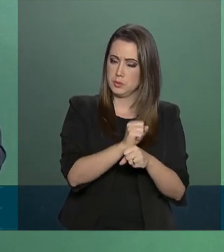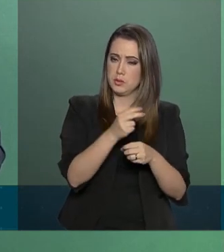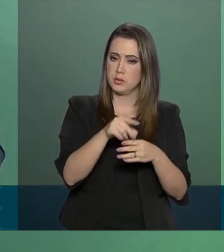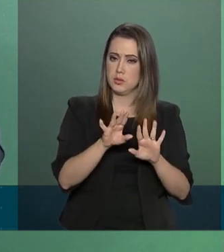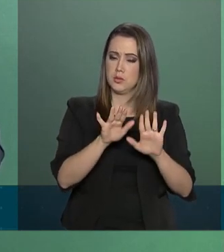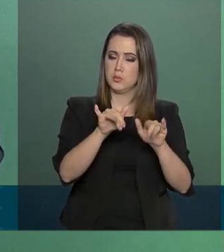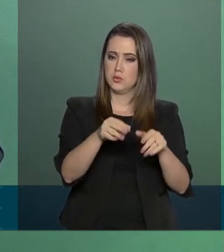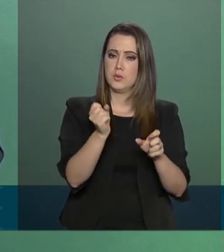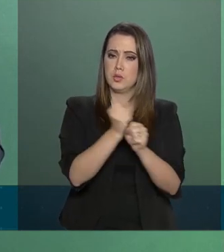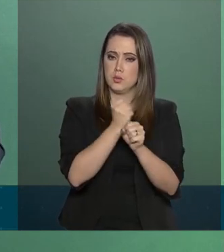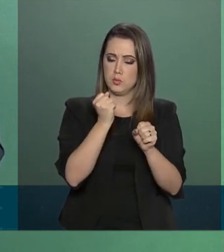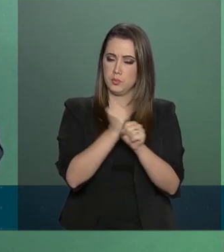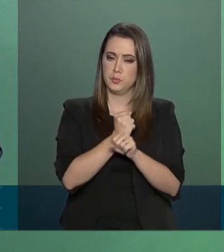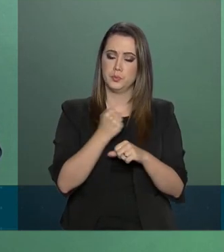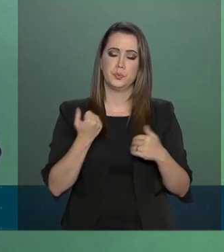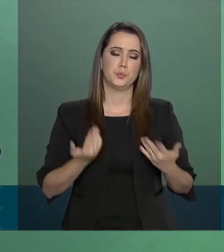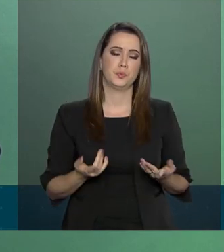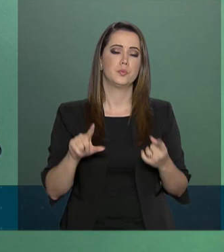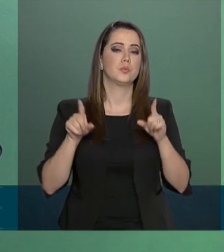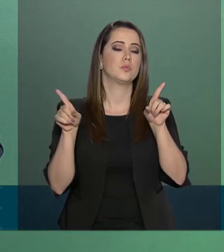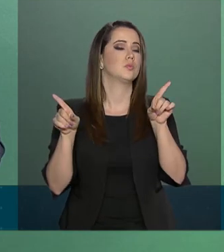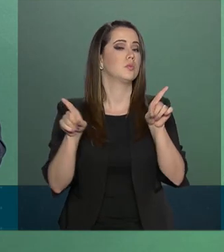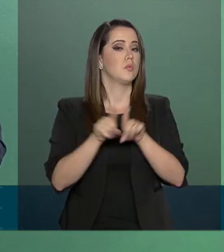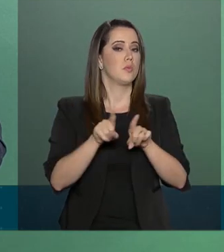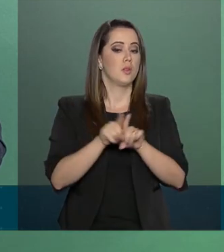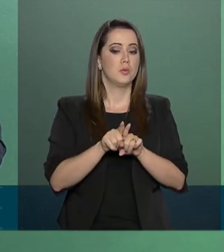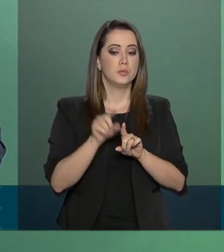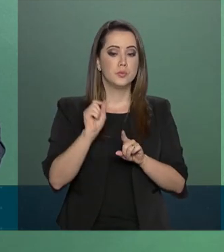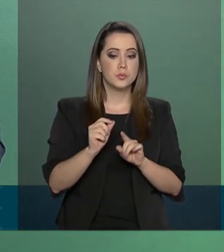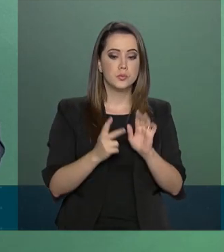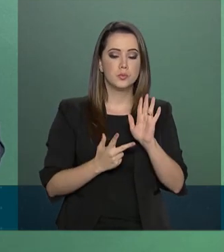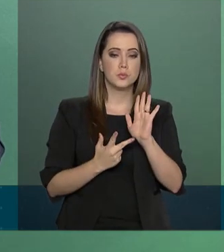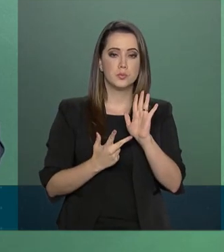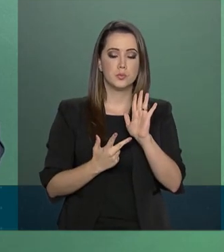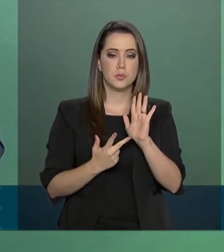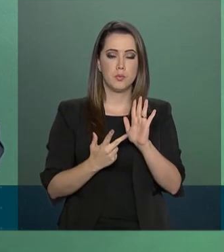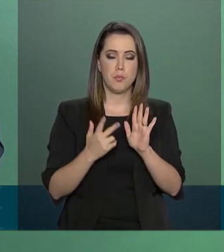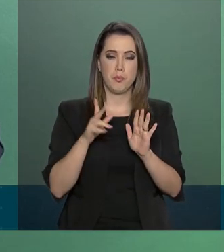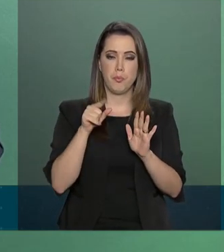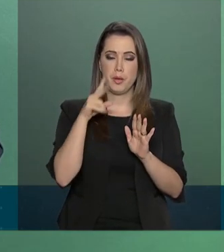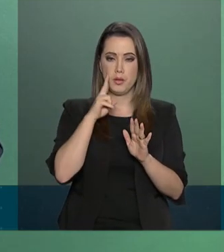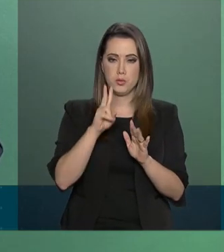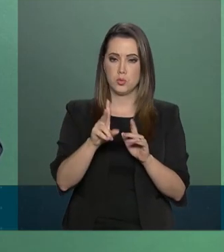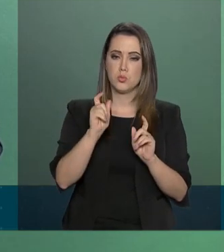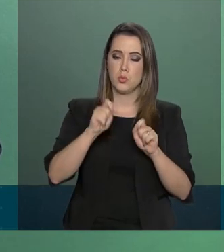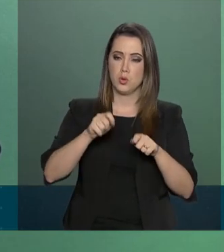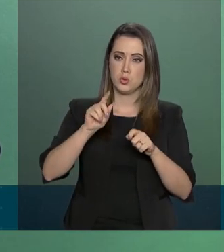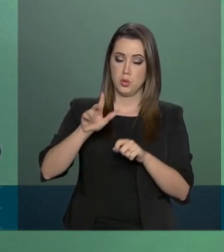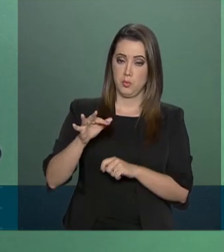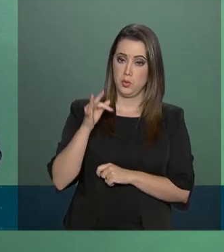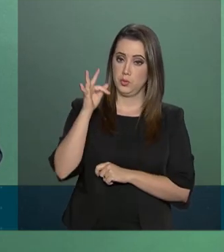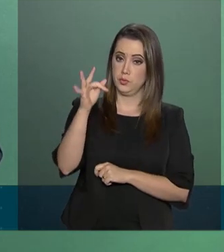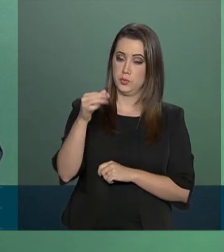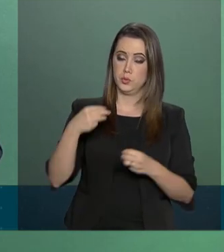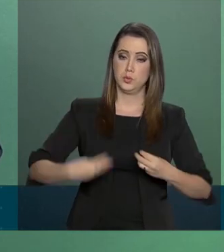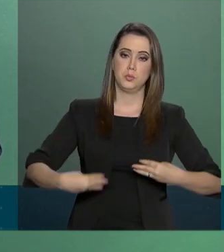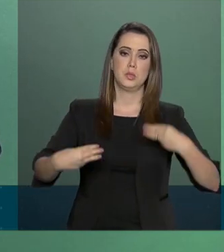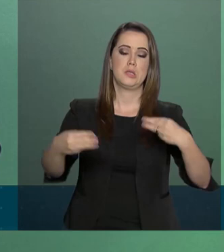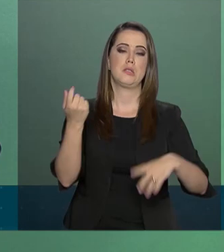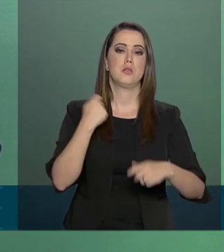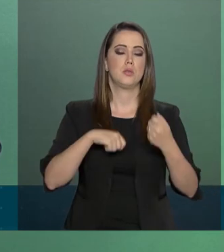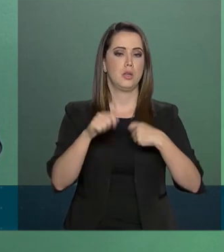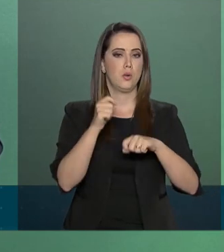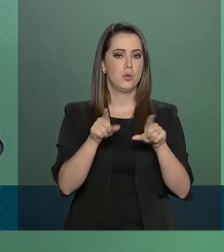concluídas. Além disso, o bloqueio pode ser revisto pelos Ministérios da